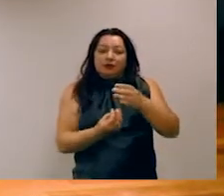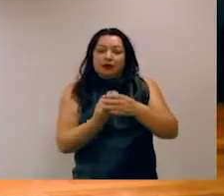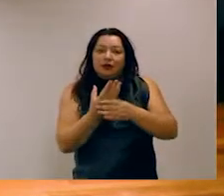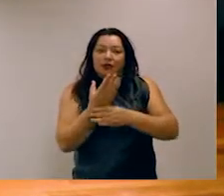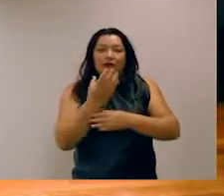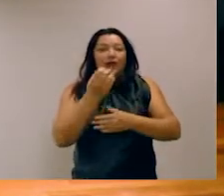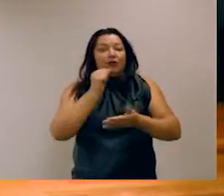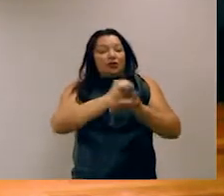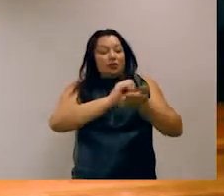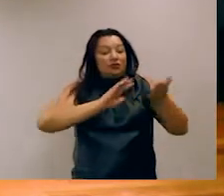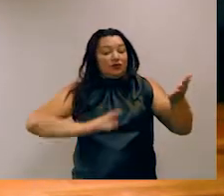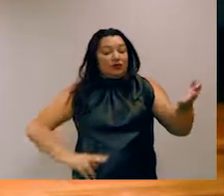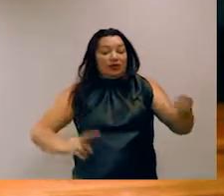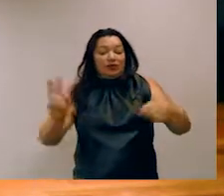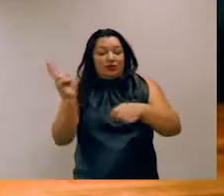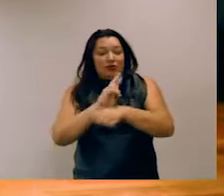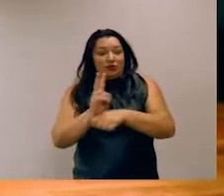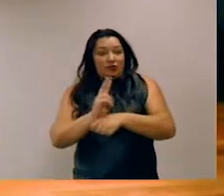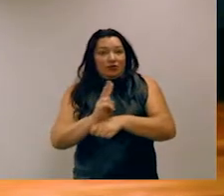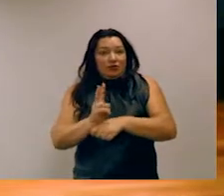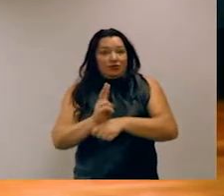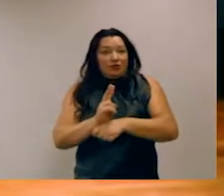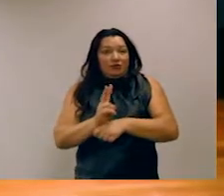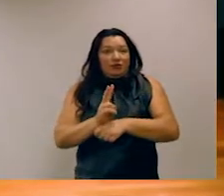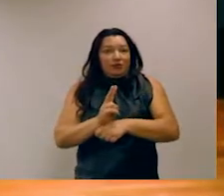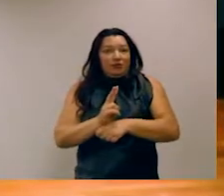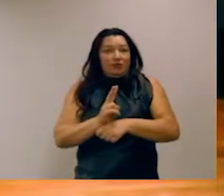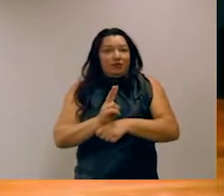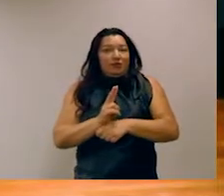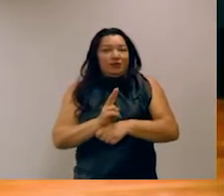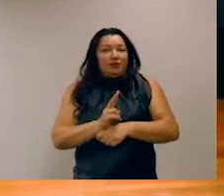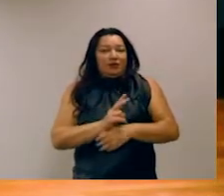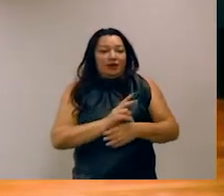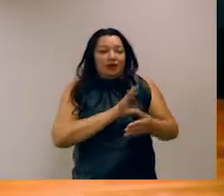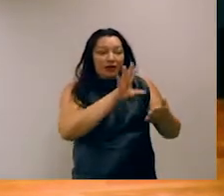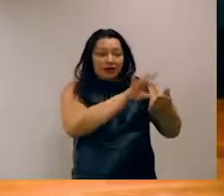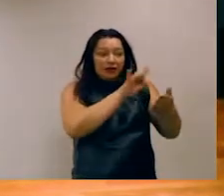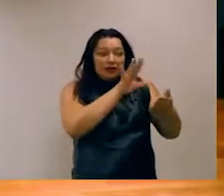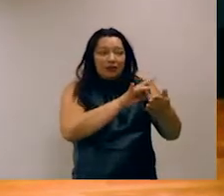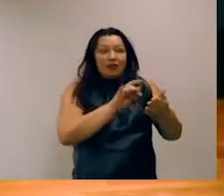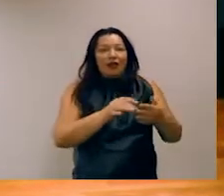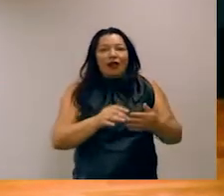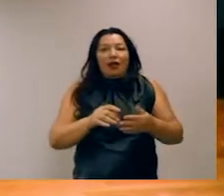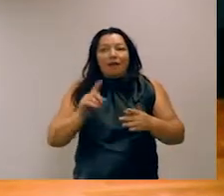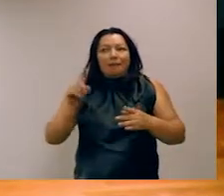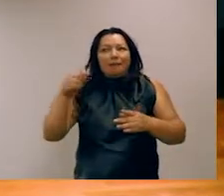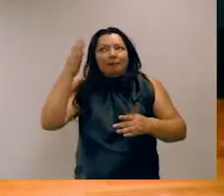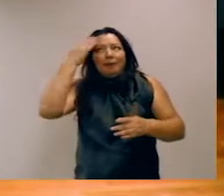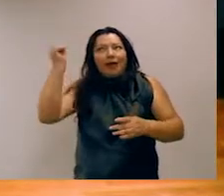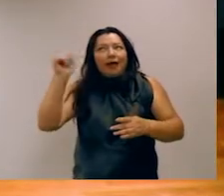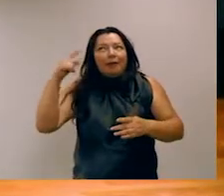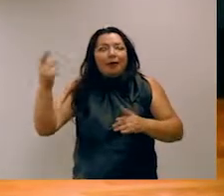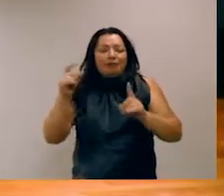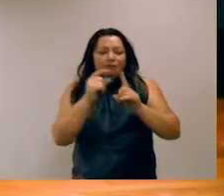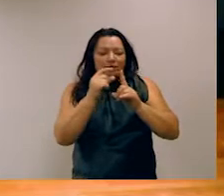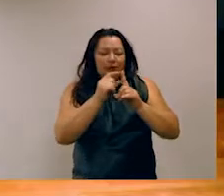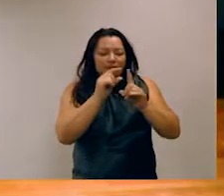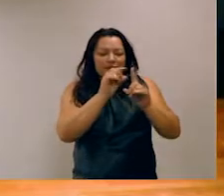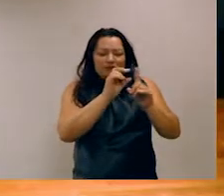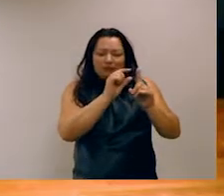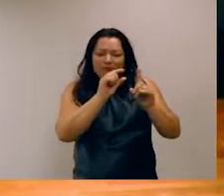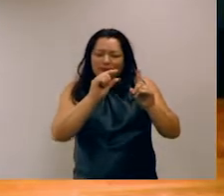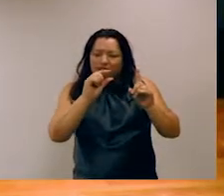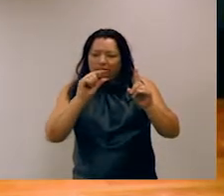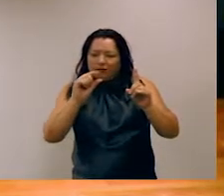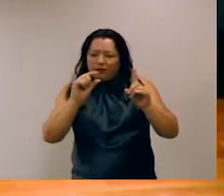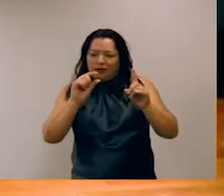supervisionada extraindo labels do próprio texto, como, por exemplo, prever a próxima palavra. Você pega uma frase, ele